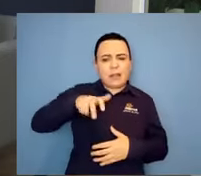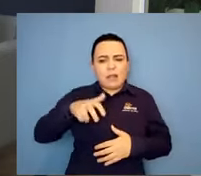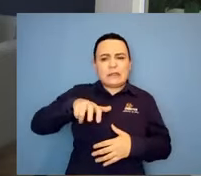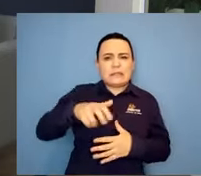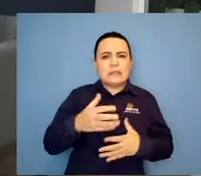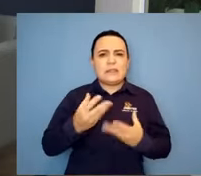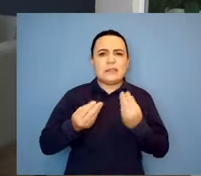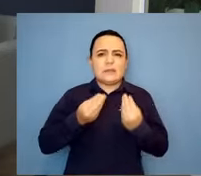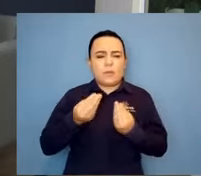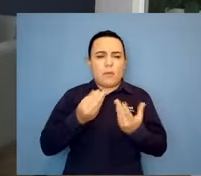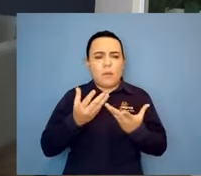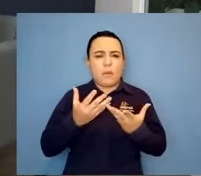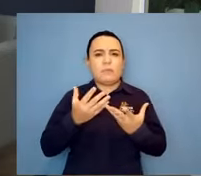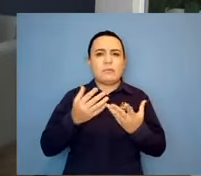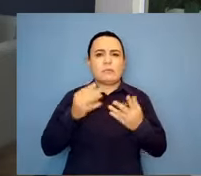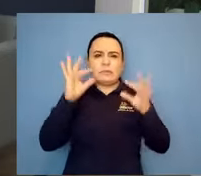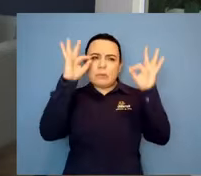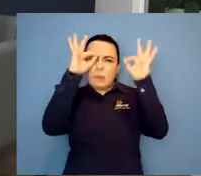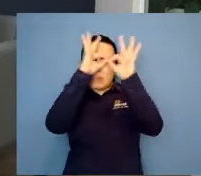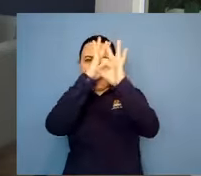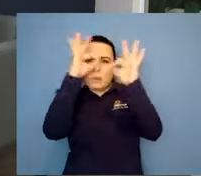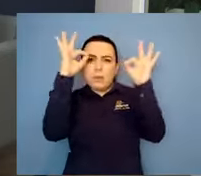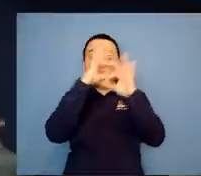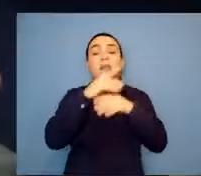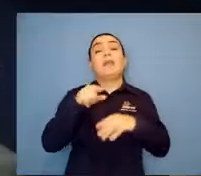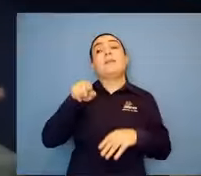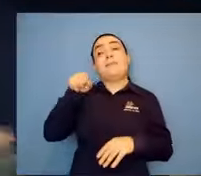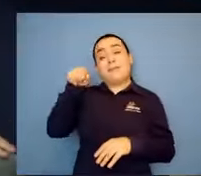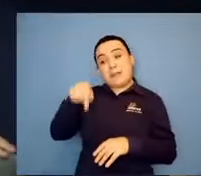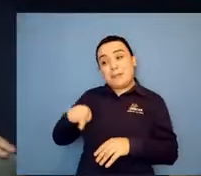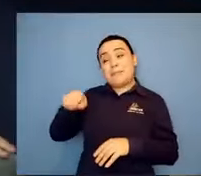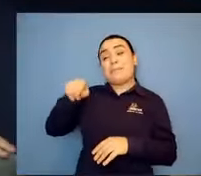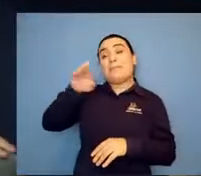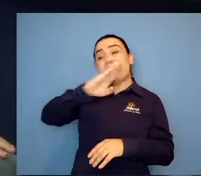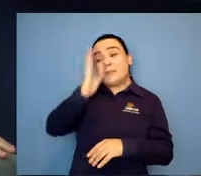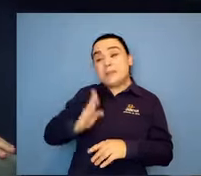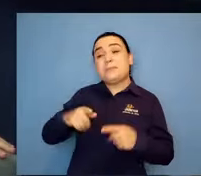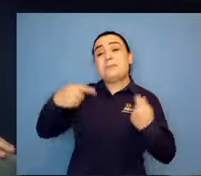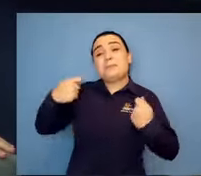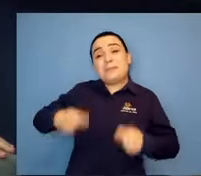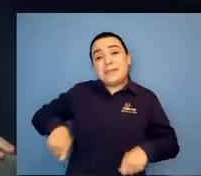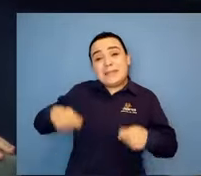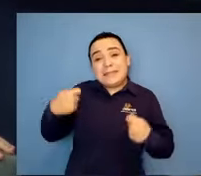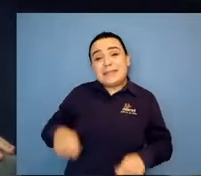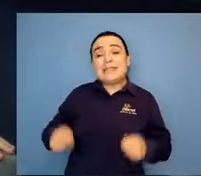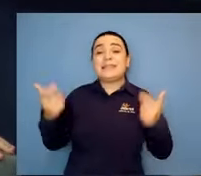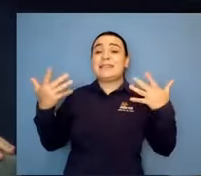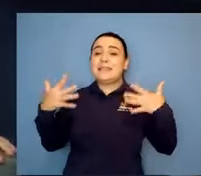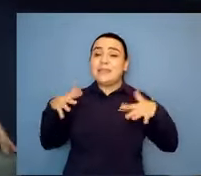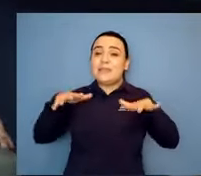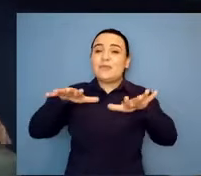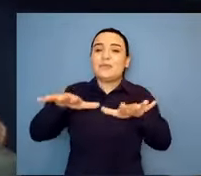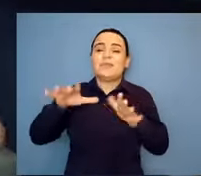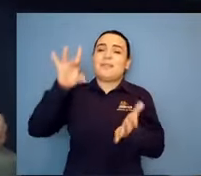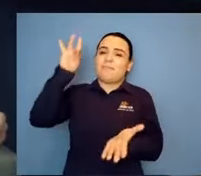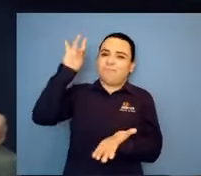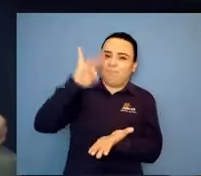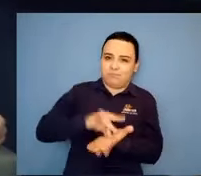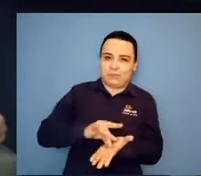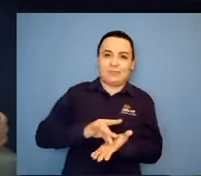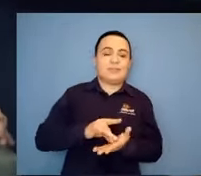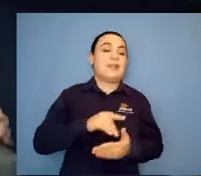inclusão. Que também existe na teoria, mas na prática é muito diferente. Exato. É uma luta tão grande, né? Na